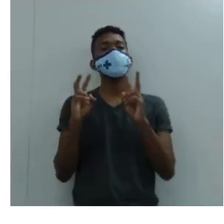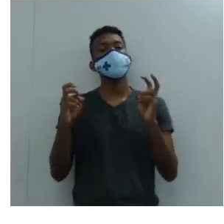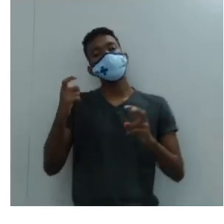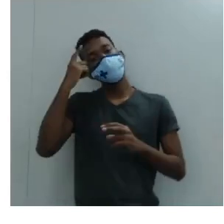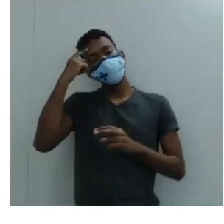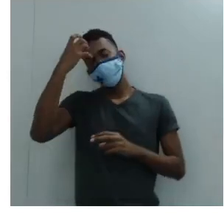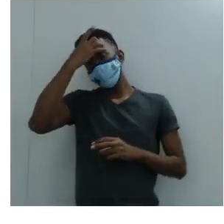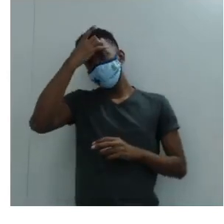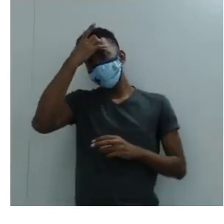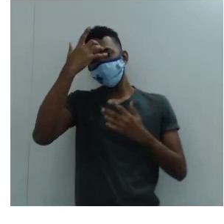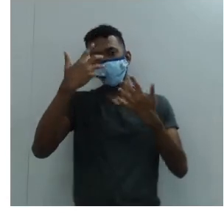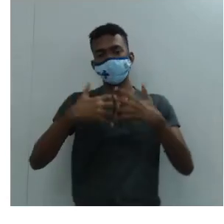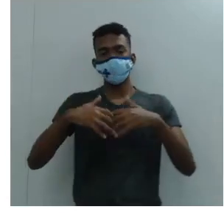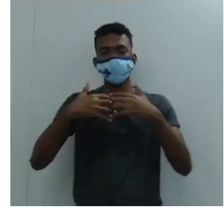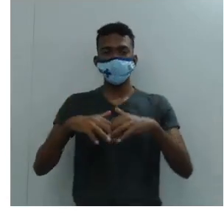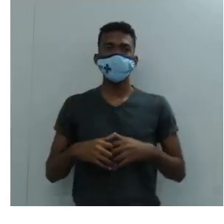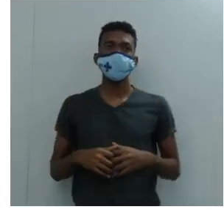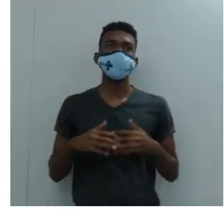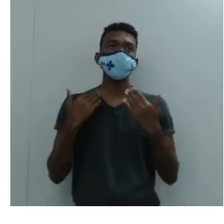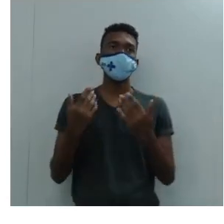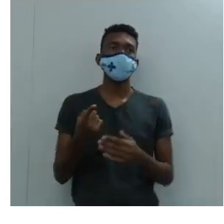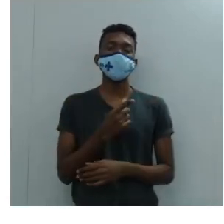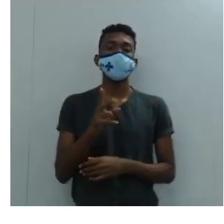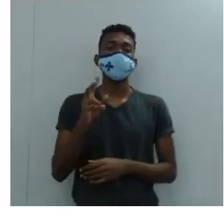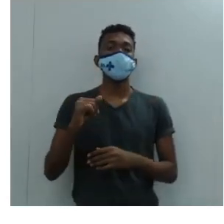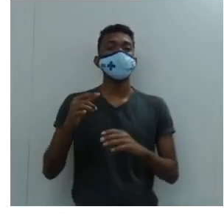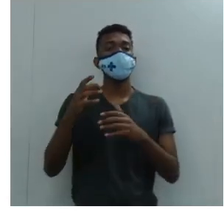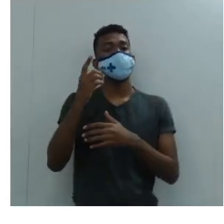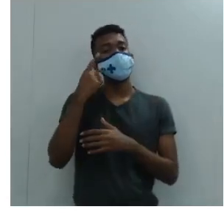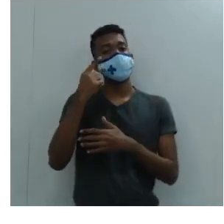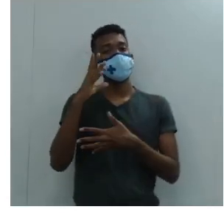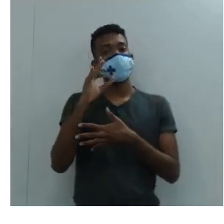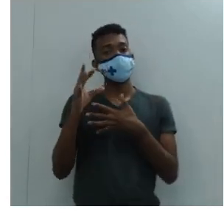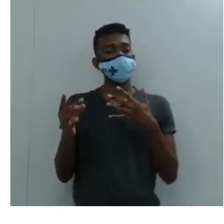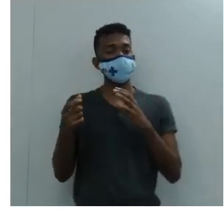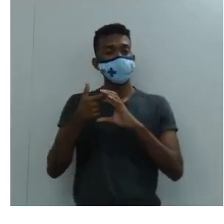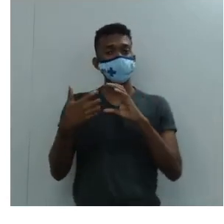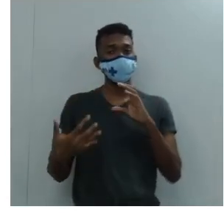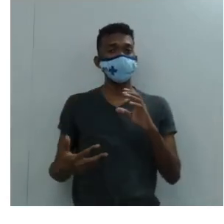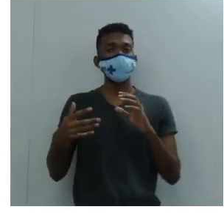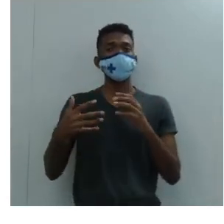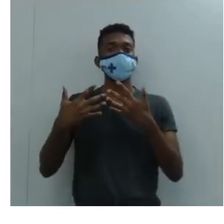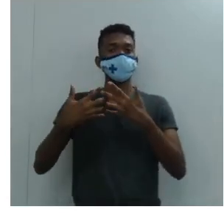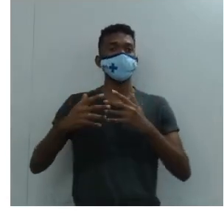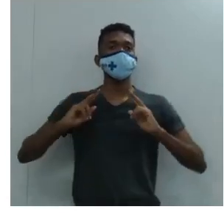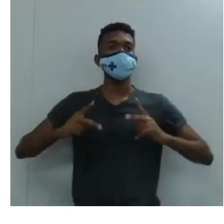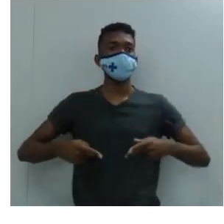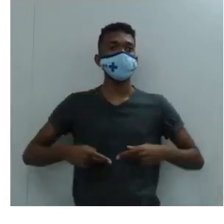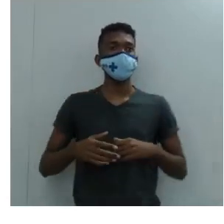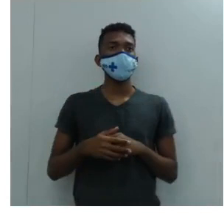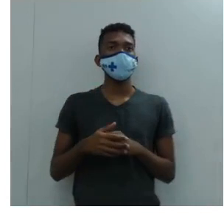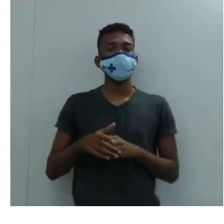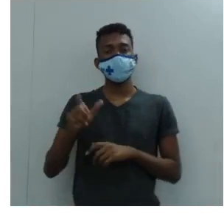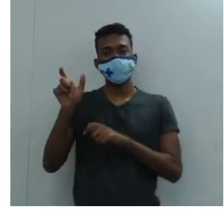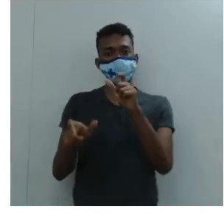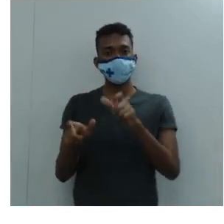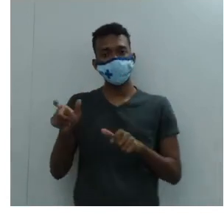humanístico. Então você vai ter características de humanismo. Então os humanistas